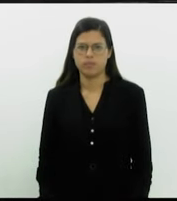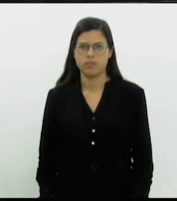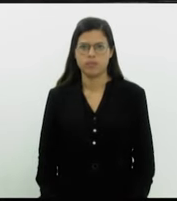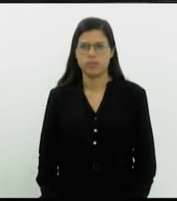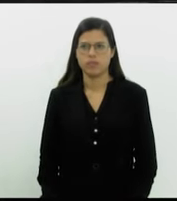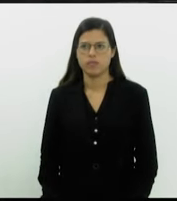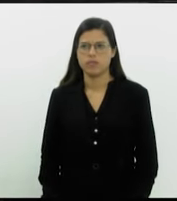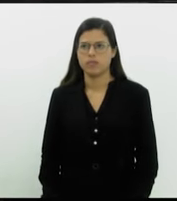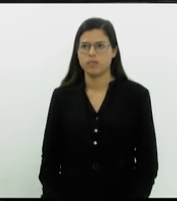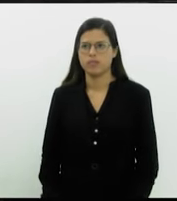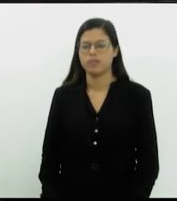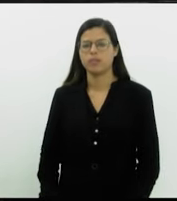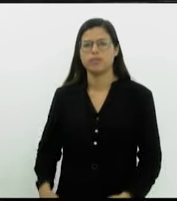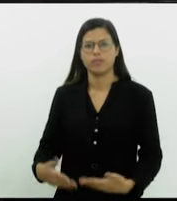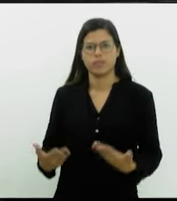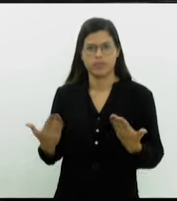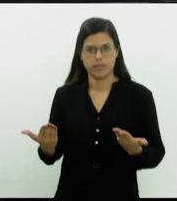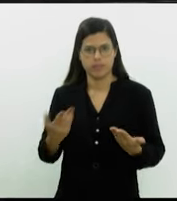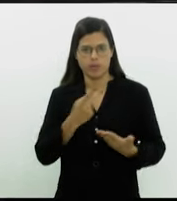Senhora Presidente,